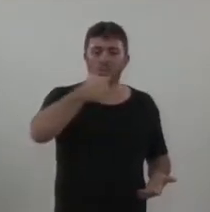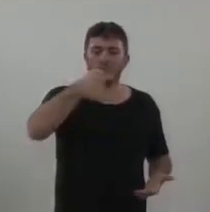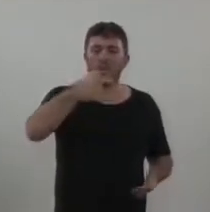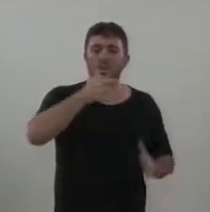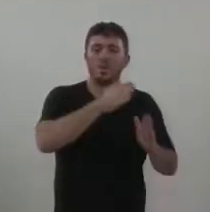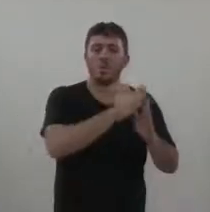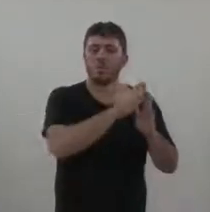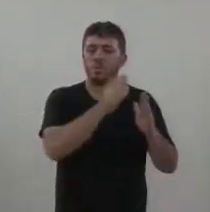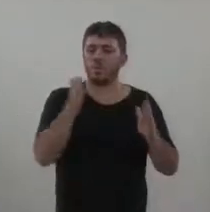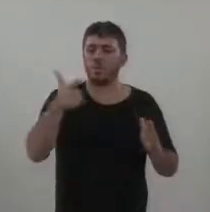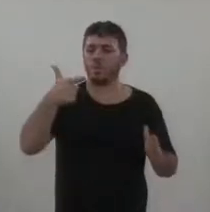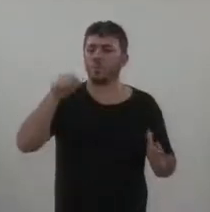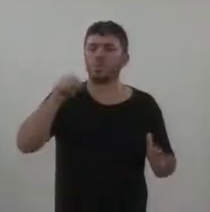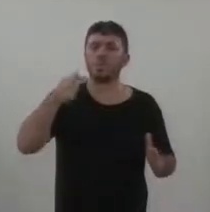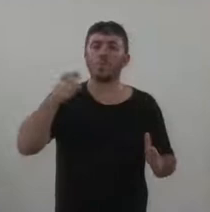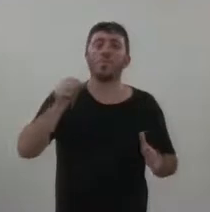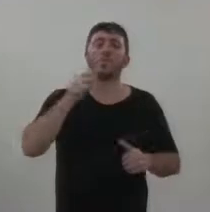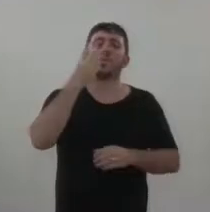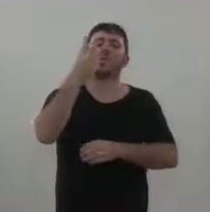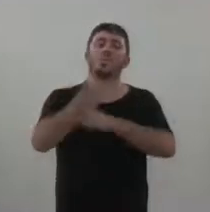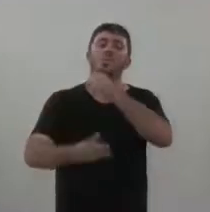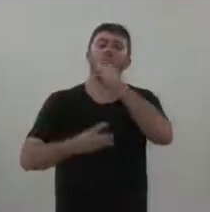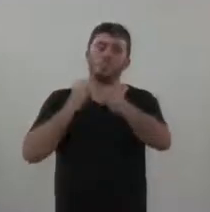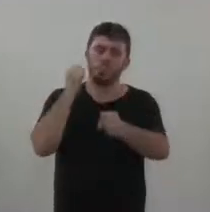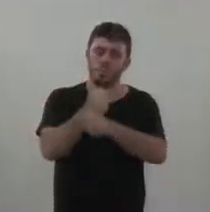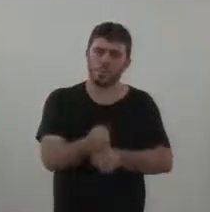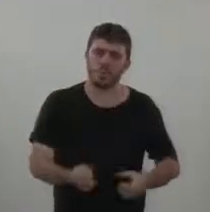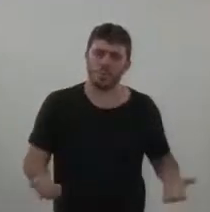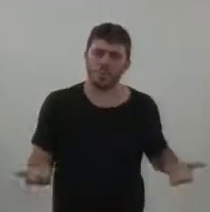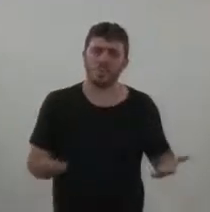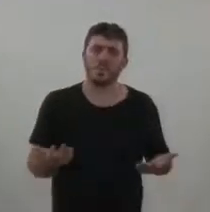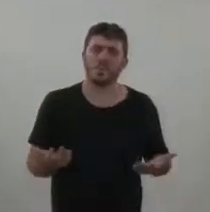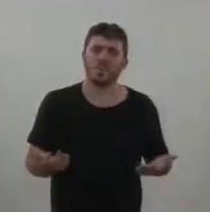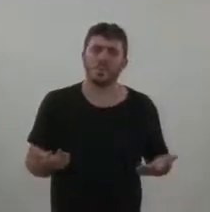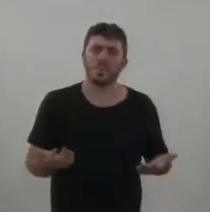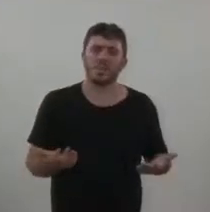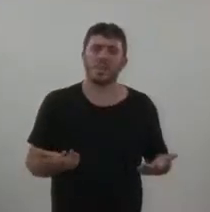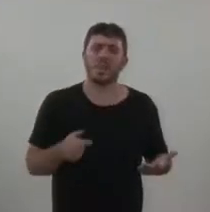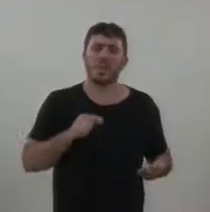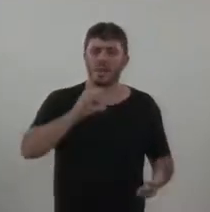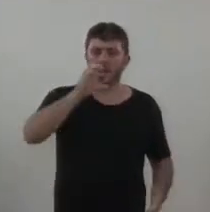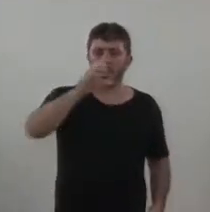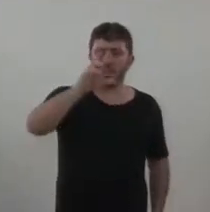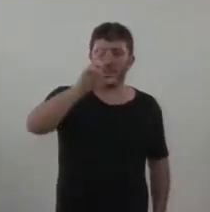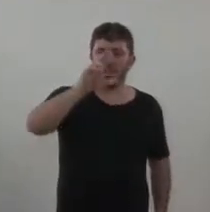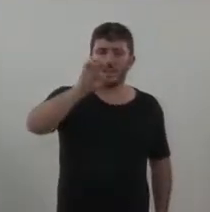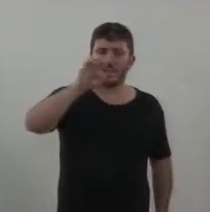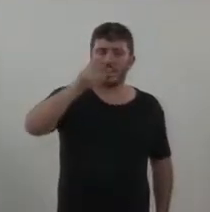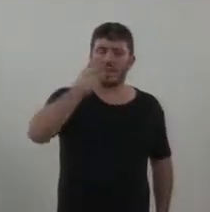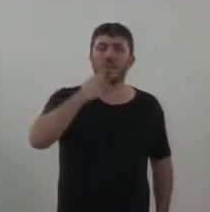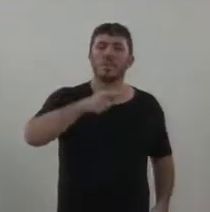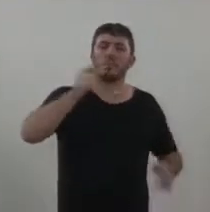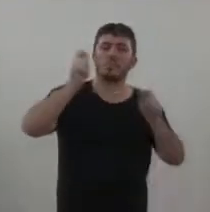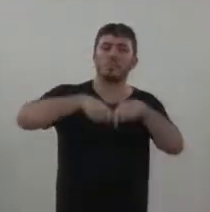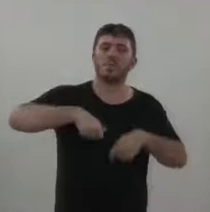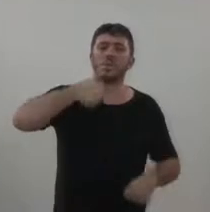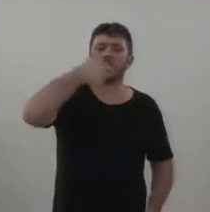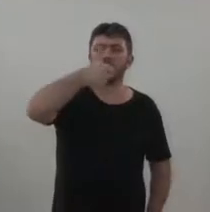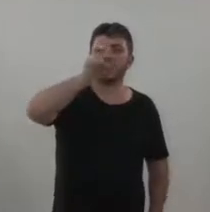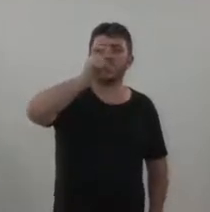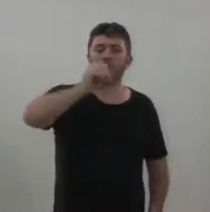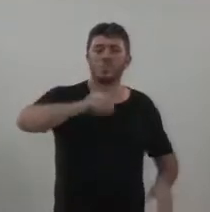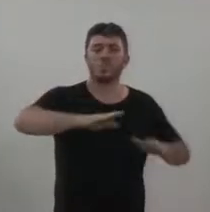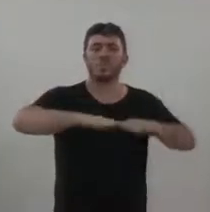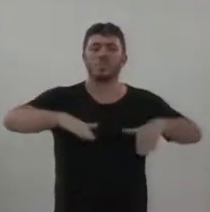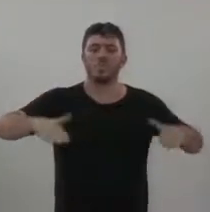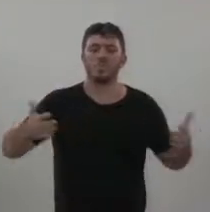três anos. Essa creche, ela tem a capacidade para 150 crianças. E nós não podemos esquecer que